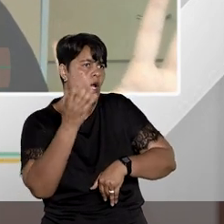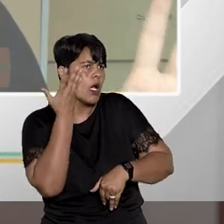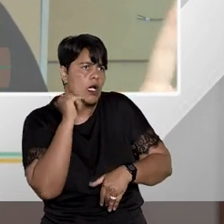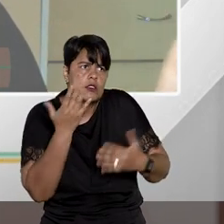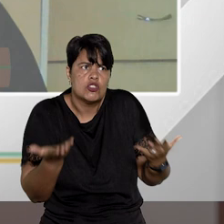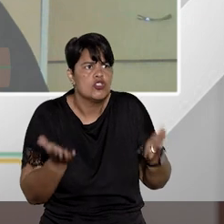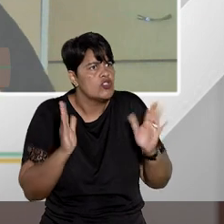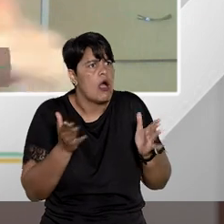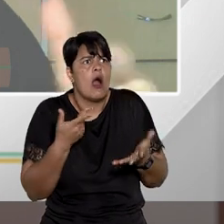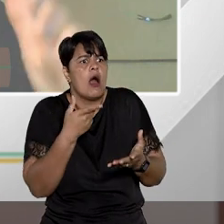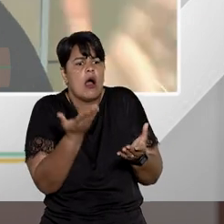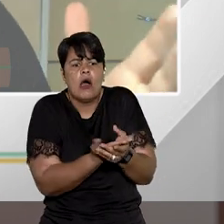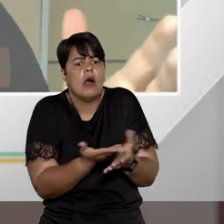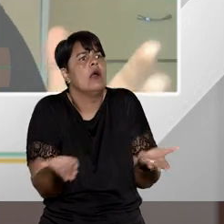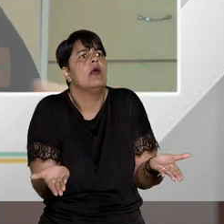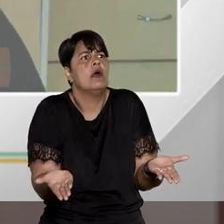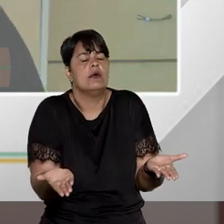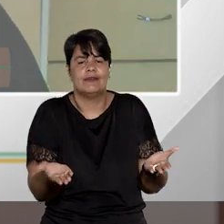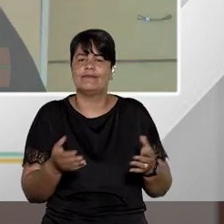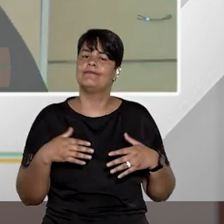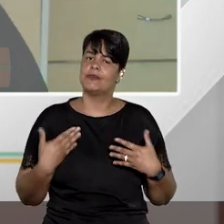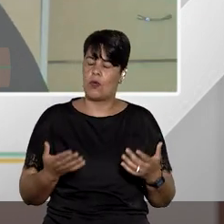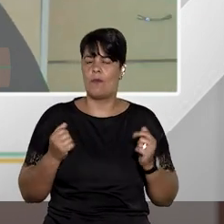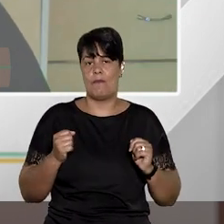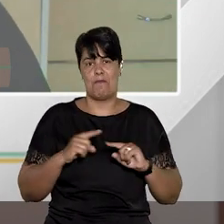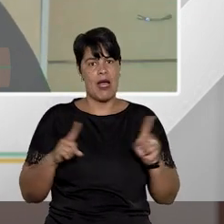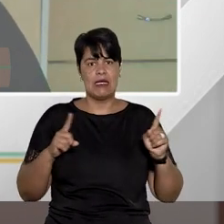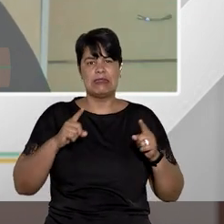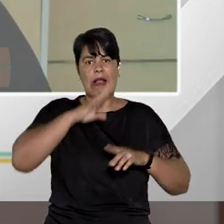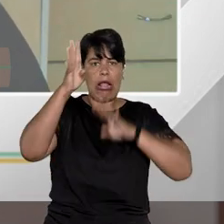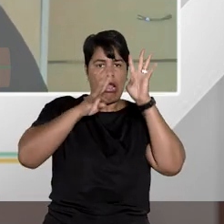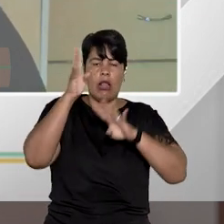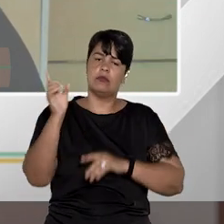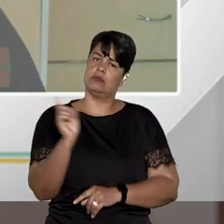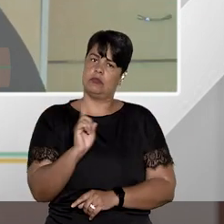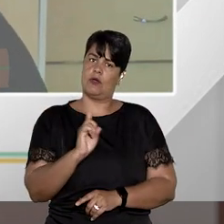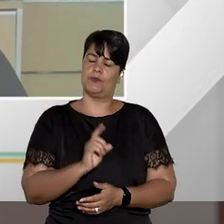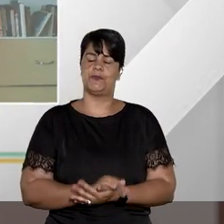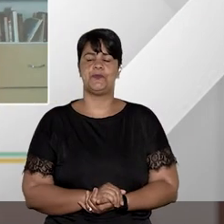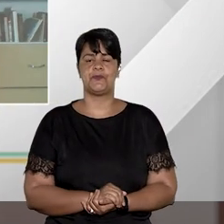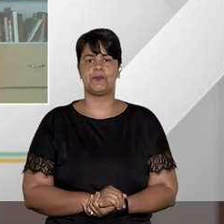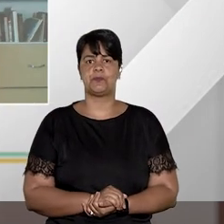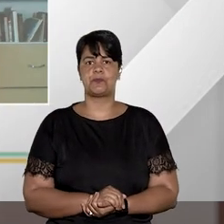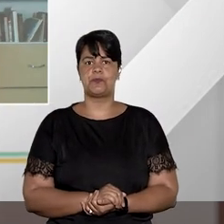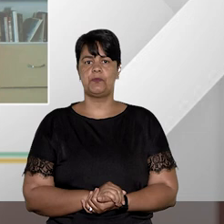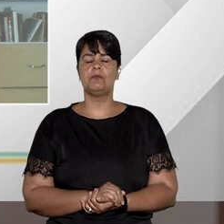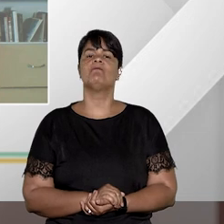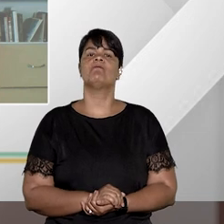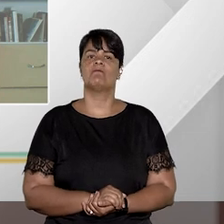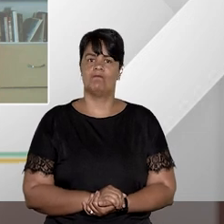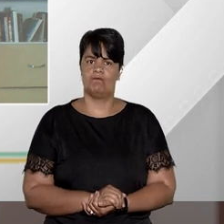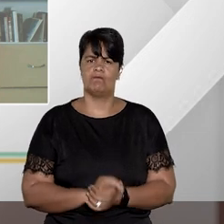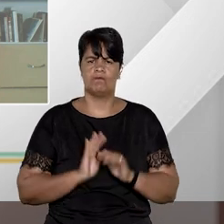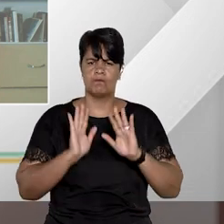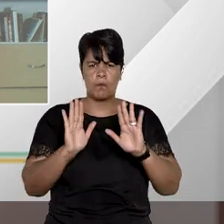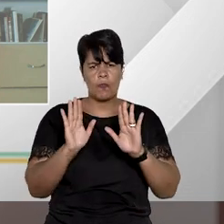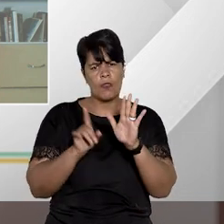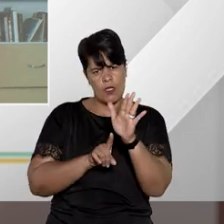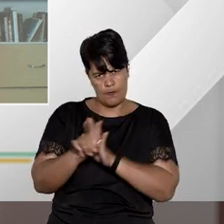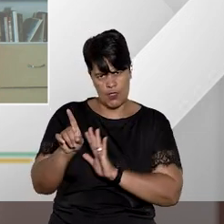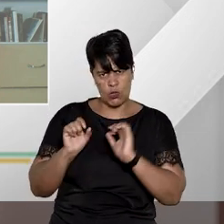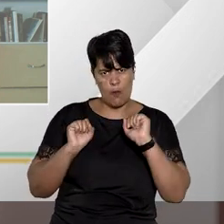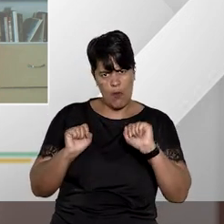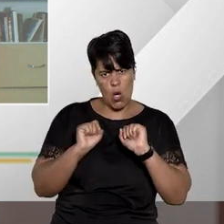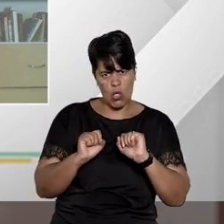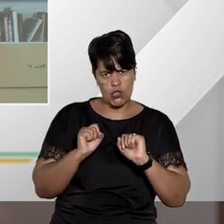ver se algum eu consigo, ficar lançando assim a sorte, isso não pode. Agora, é cabível a impetração de